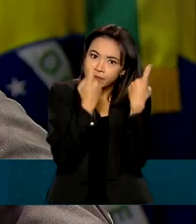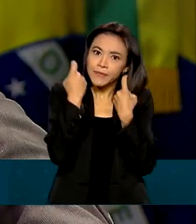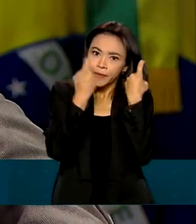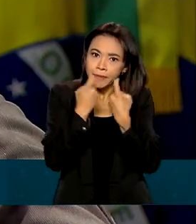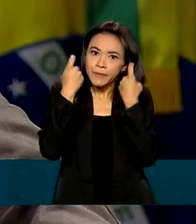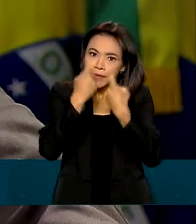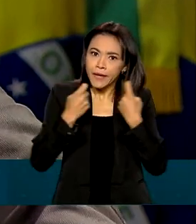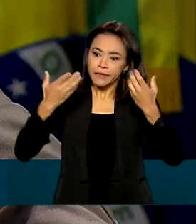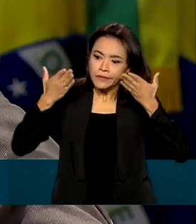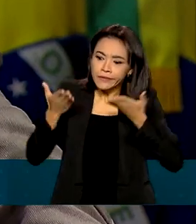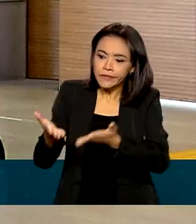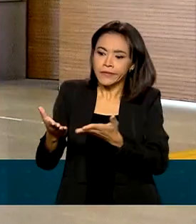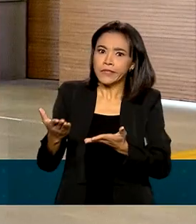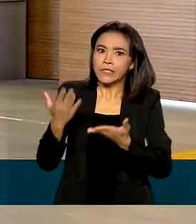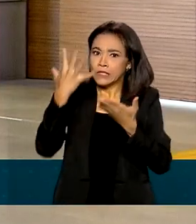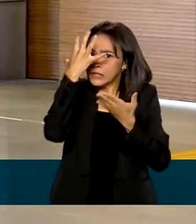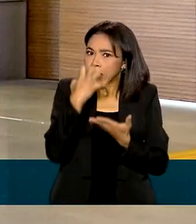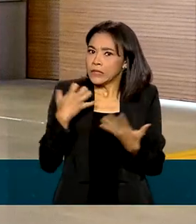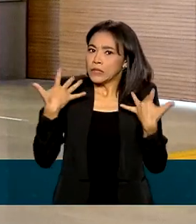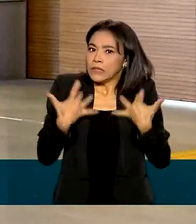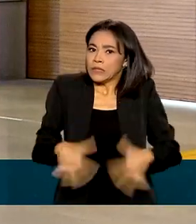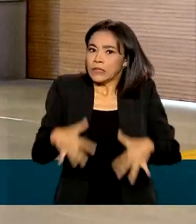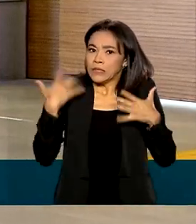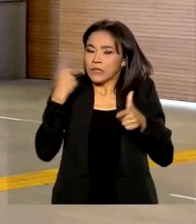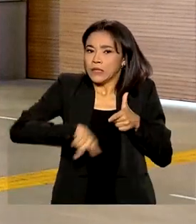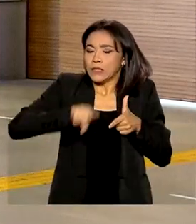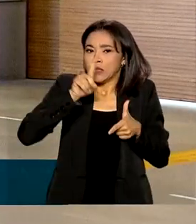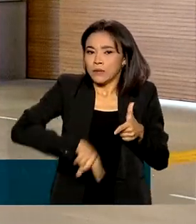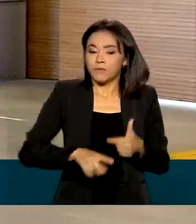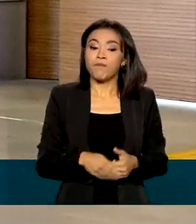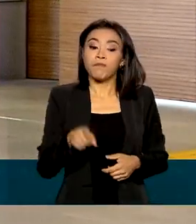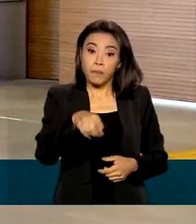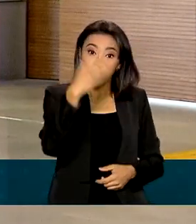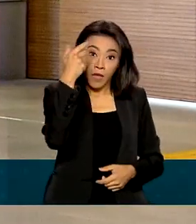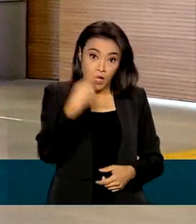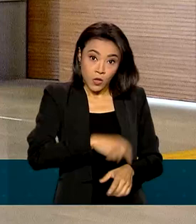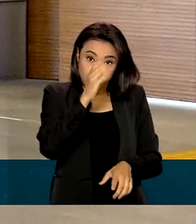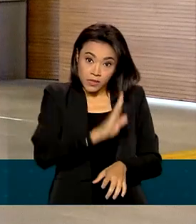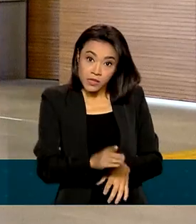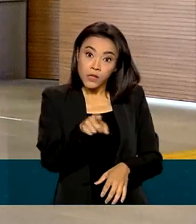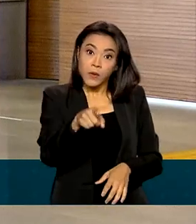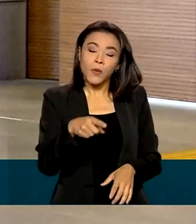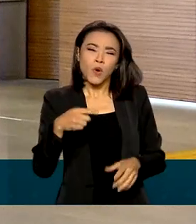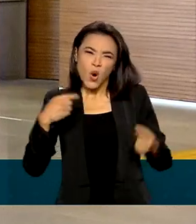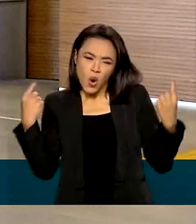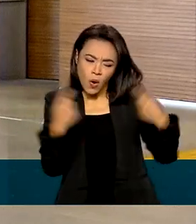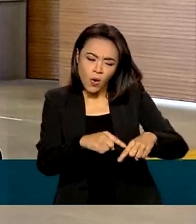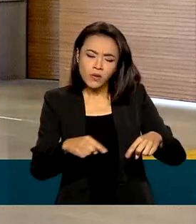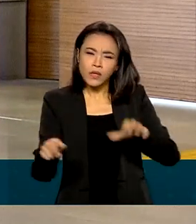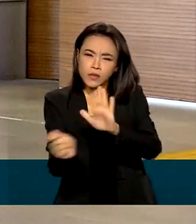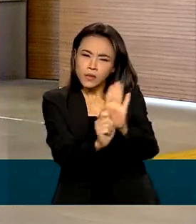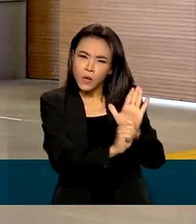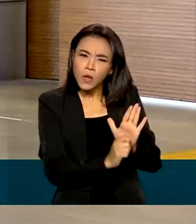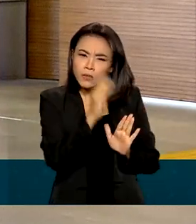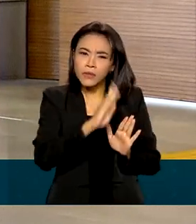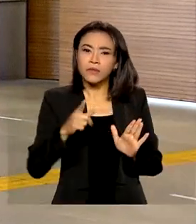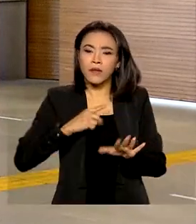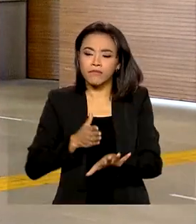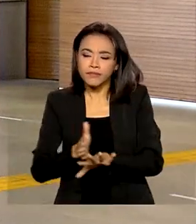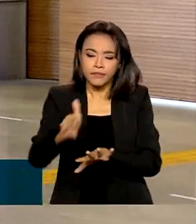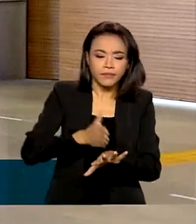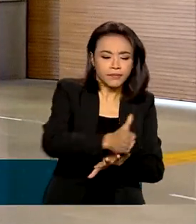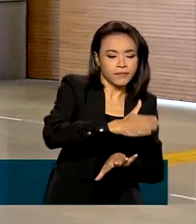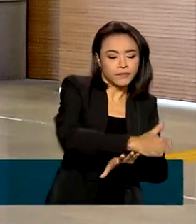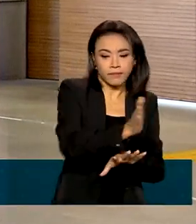seríssimo problema. Para o governo brasileiro, o combate às drogas no país implica em várias direções. Tem